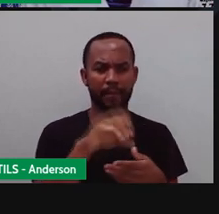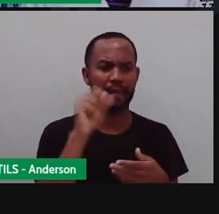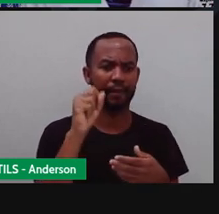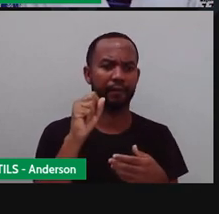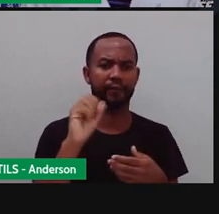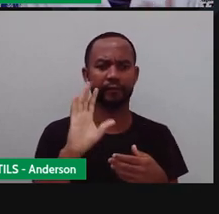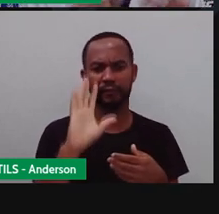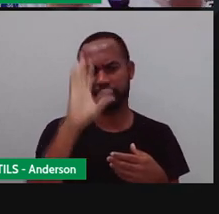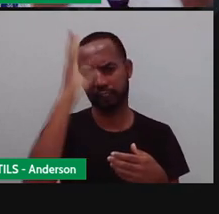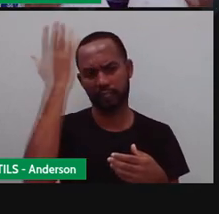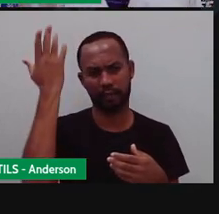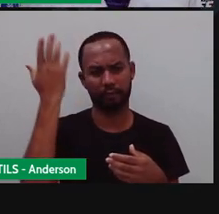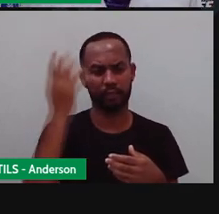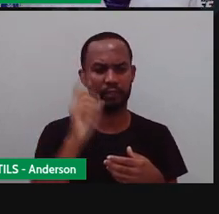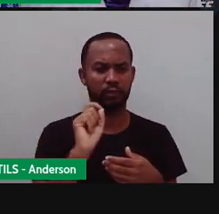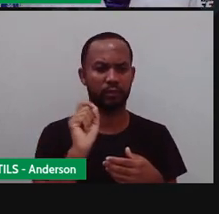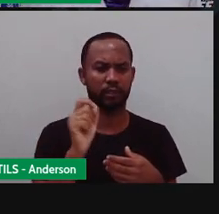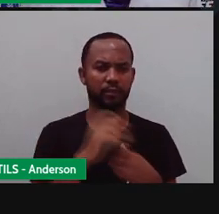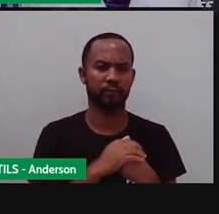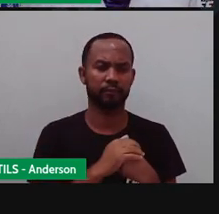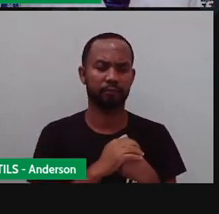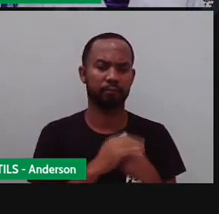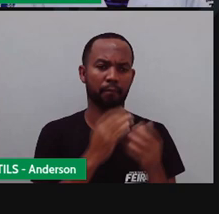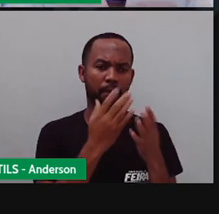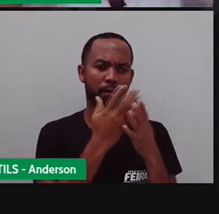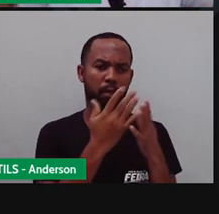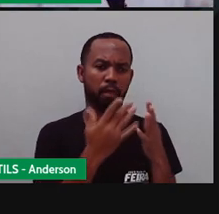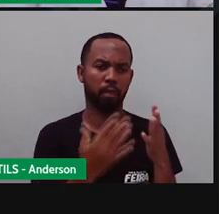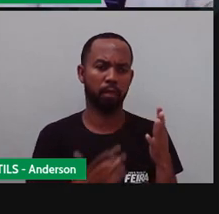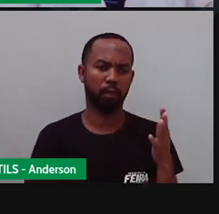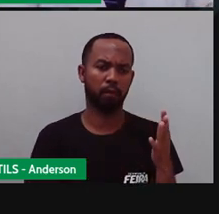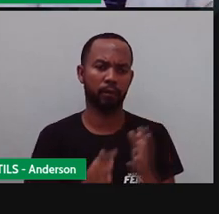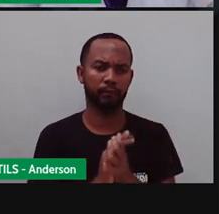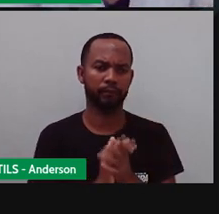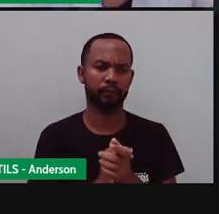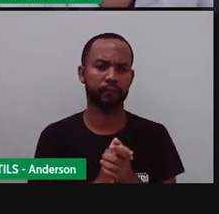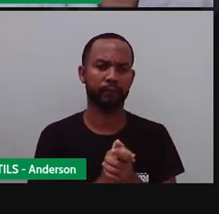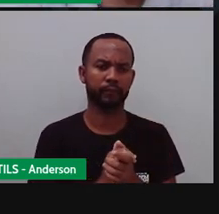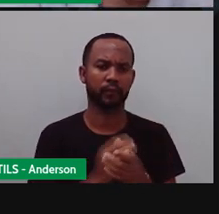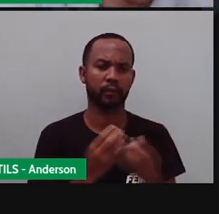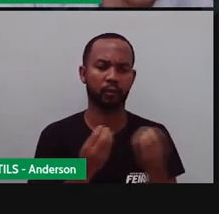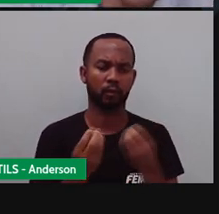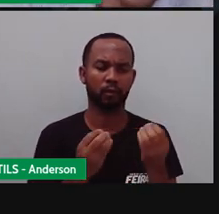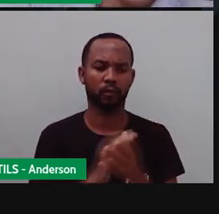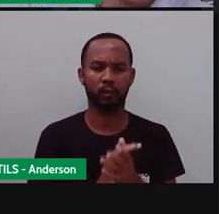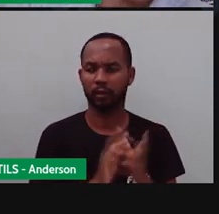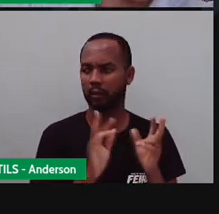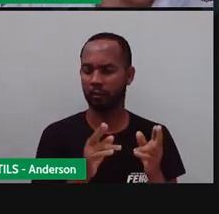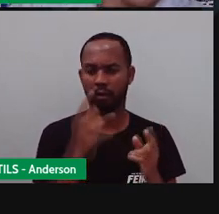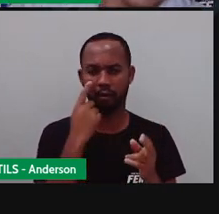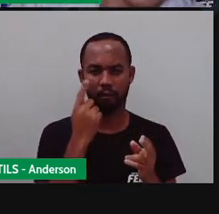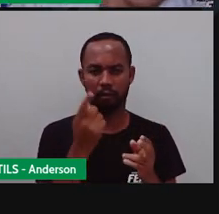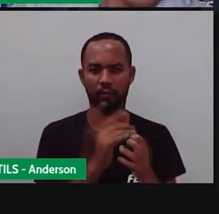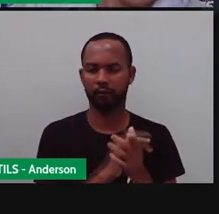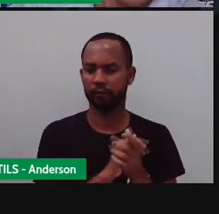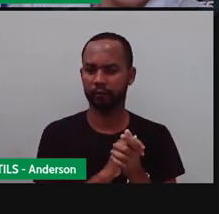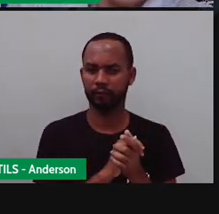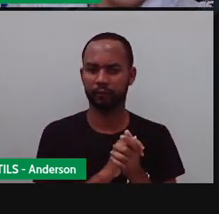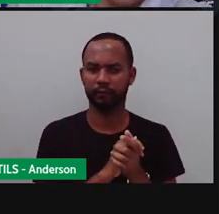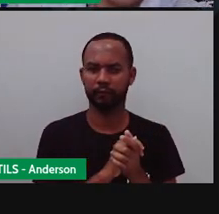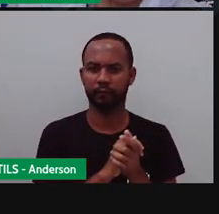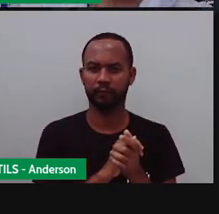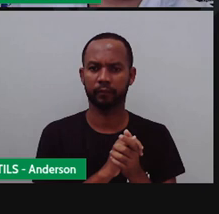acontece? Ela cai, né? Seria cair, mas seria mais ou menos o seguinte. Eu vou dar um exemplo disso aqui, ó.